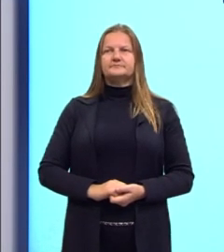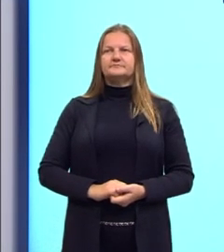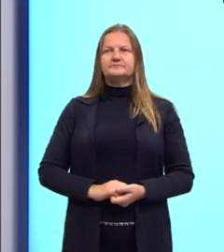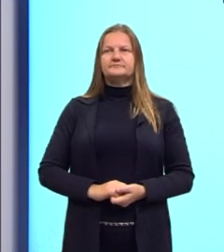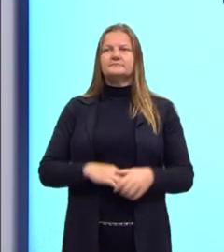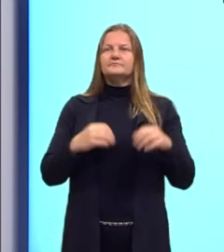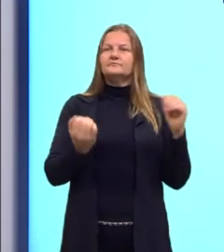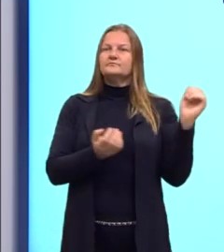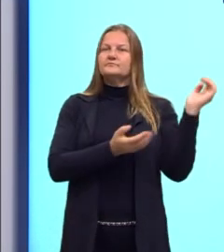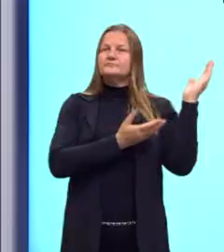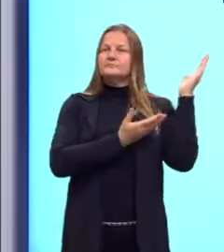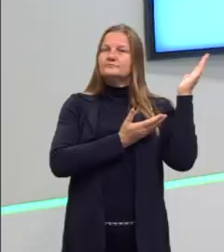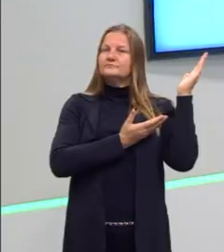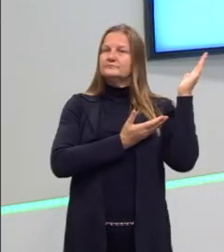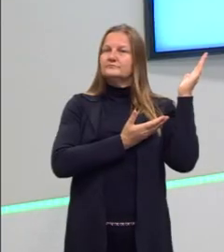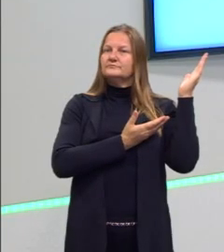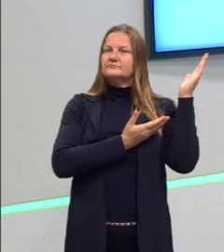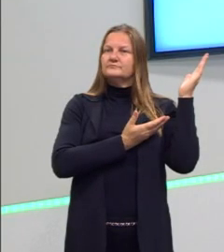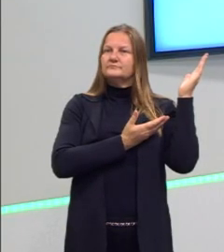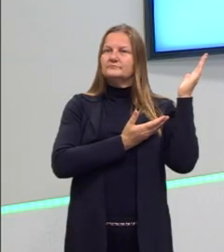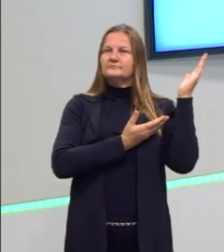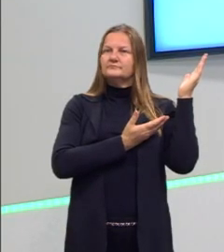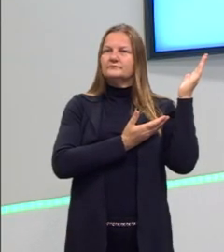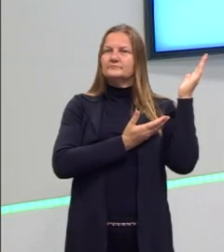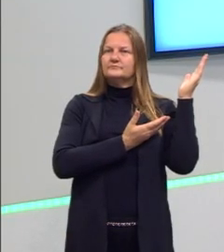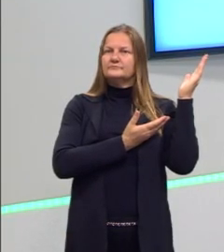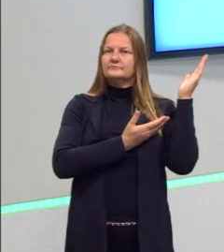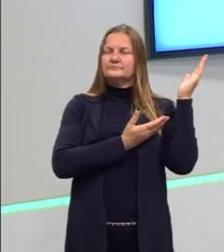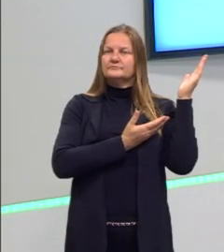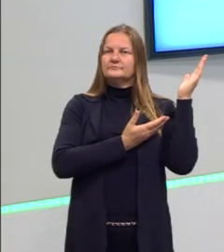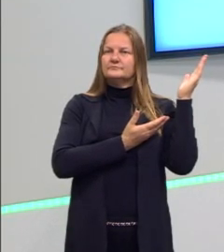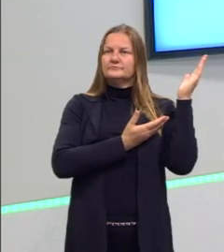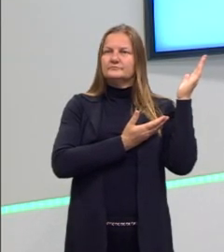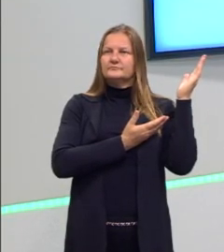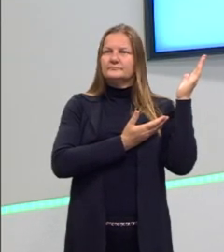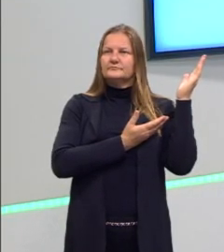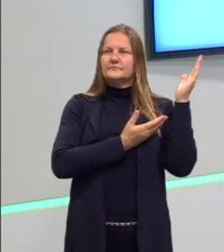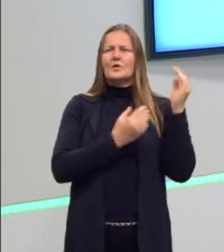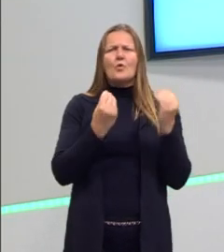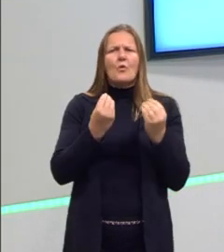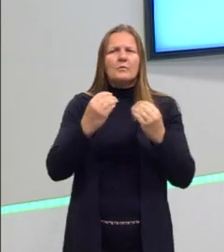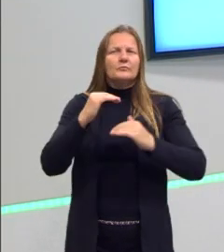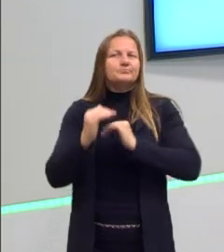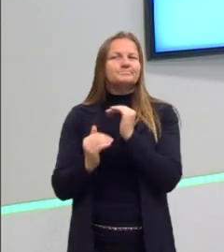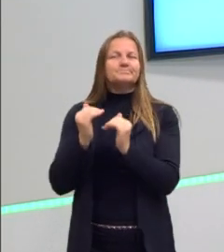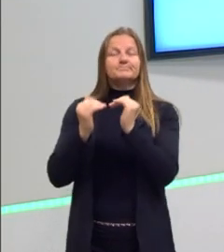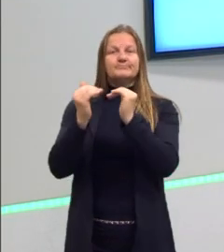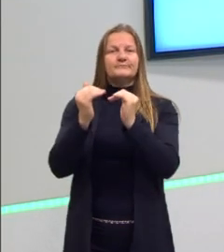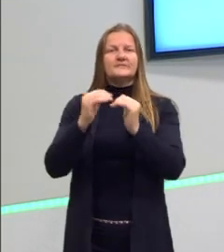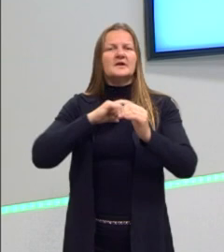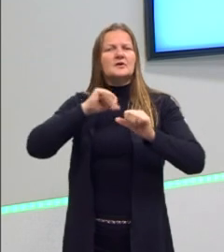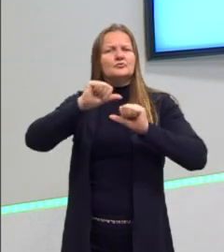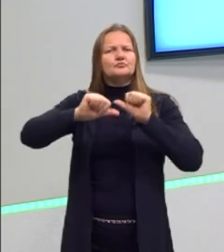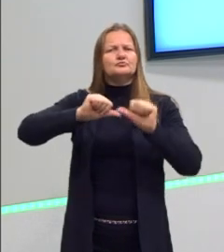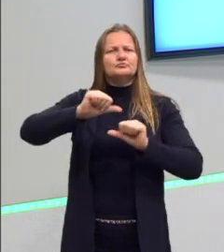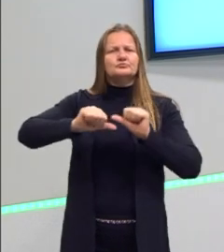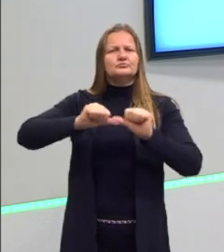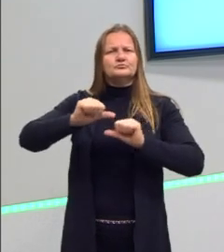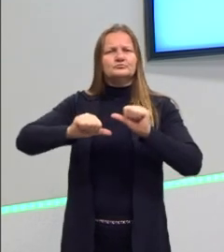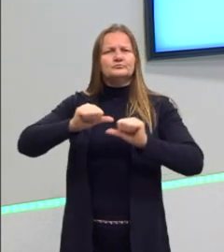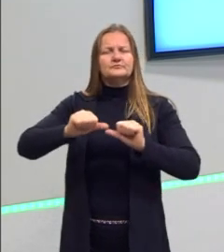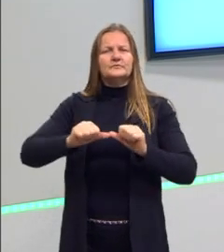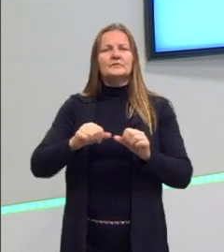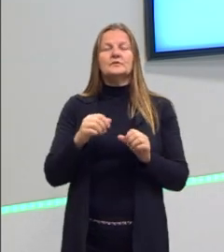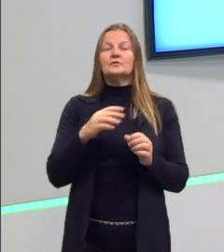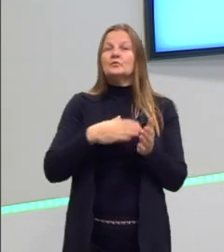Então, evolução. É o processo através do qual ocorrem as mudanças ou